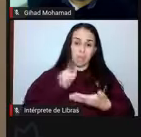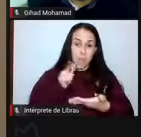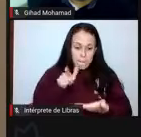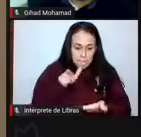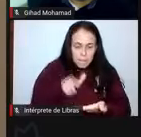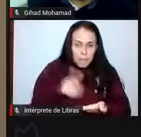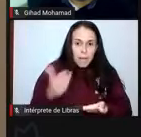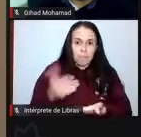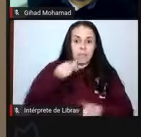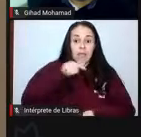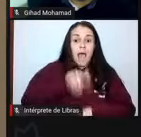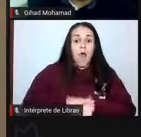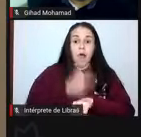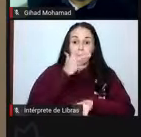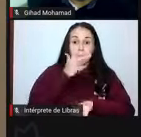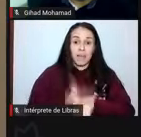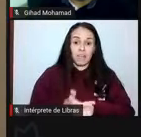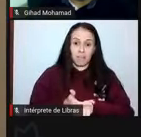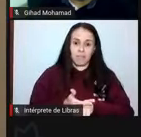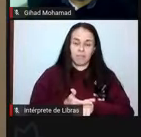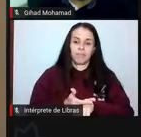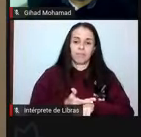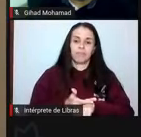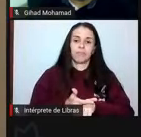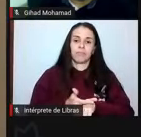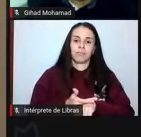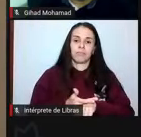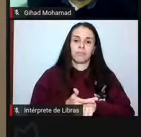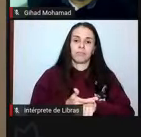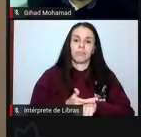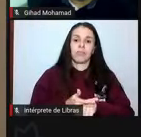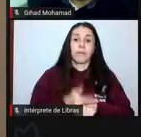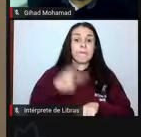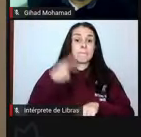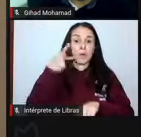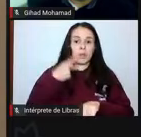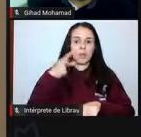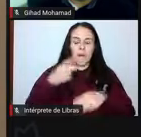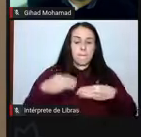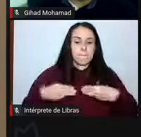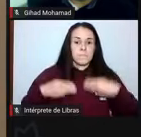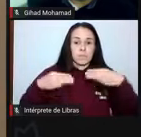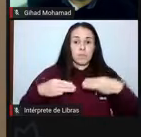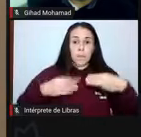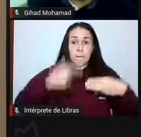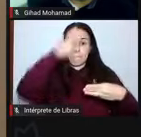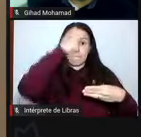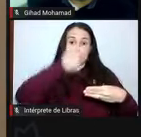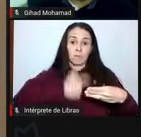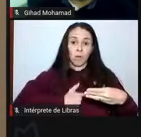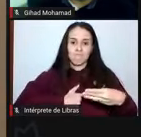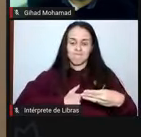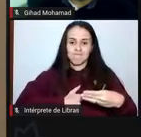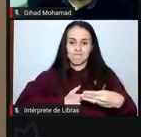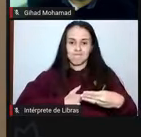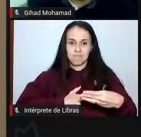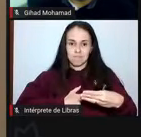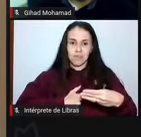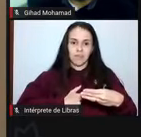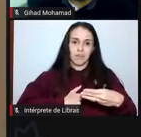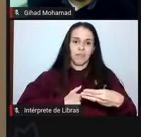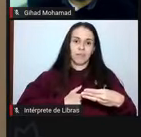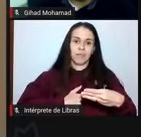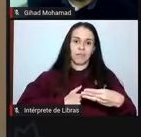política importante, uma desarticulação política importante por conta do ministro que não deixou nenhuma saudade entre nós